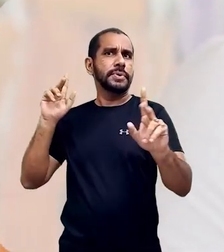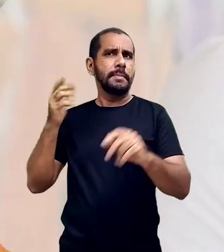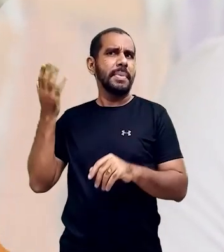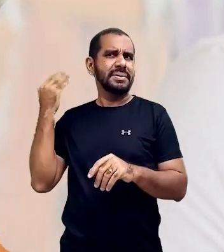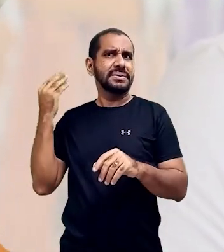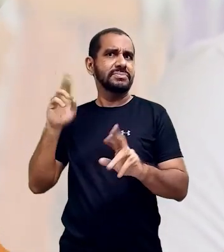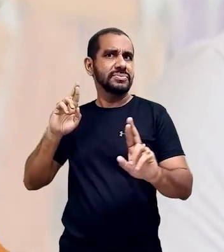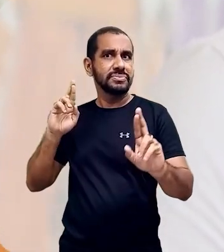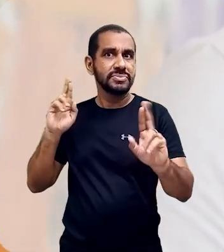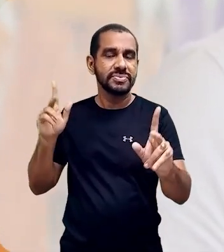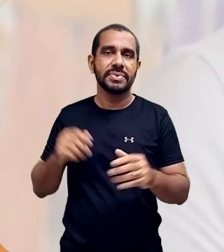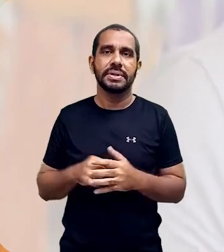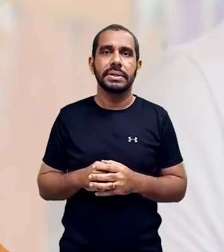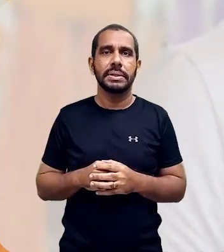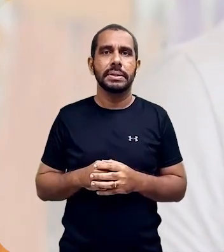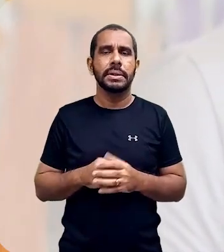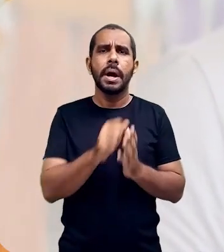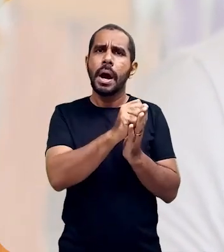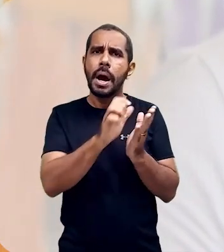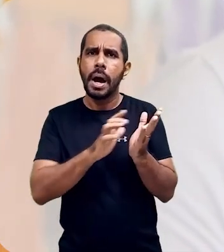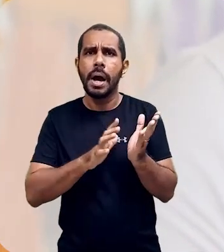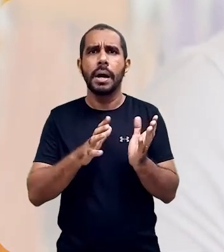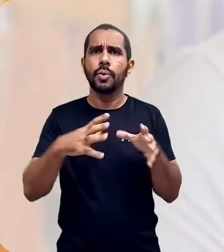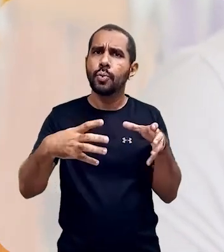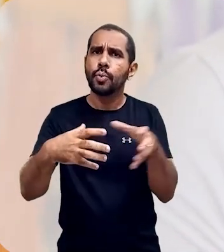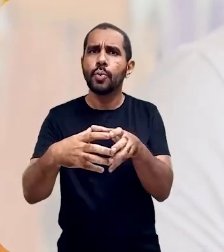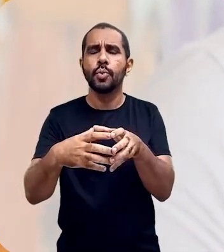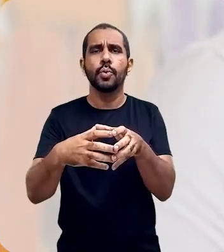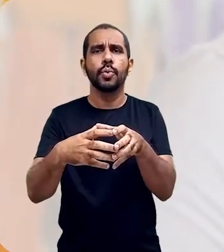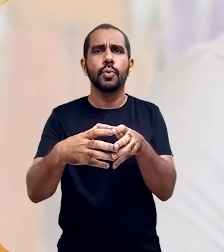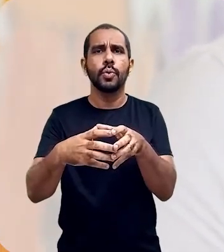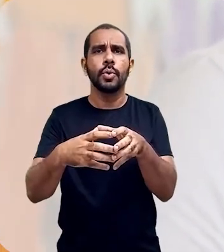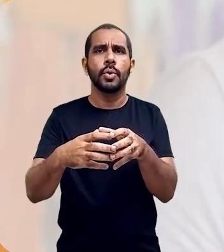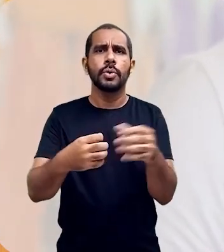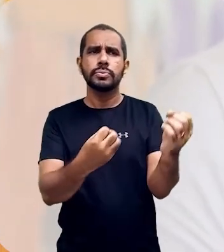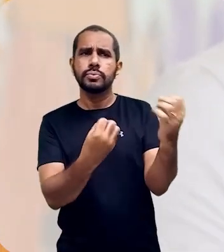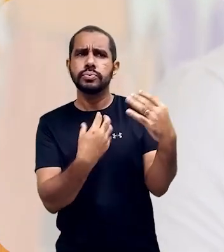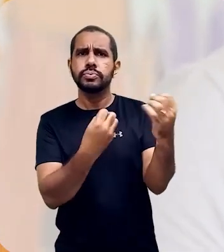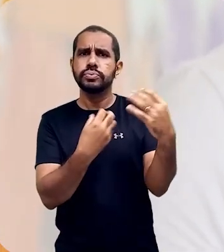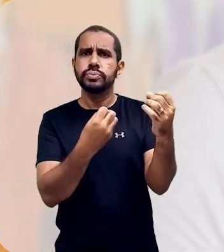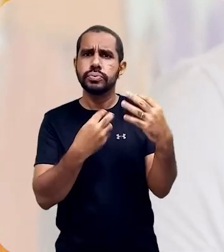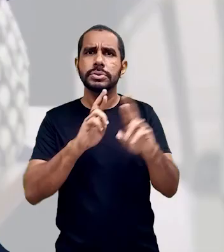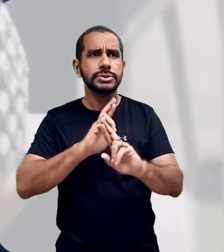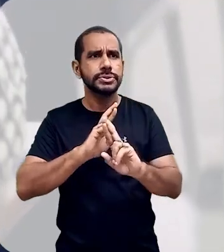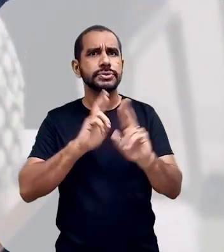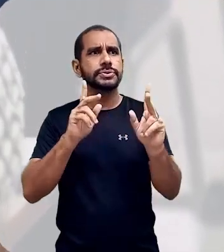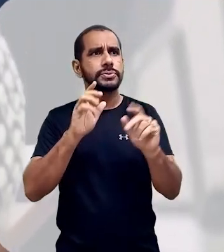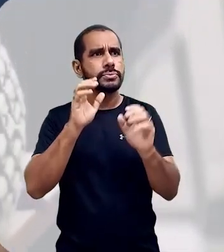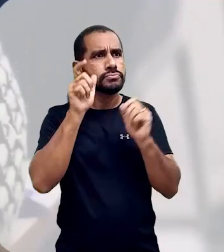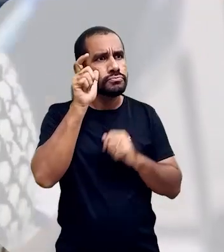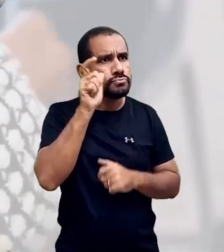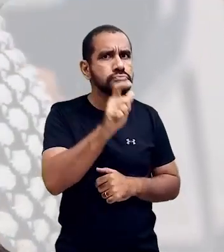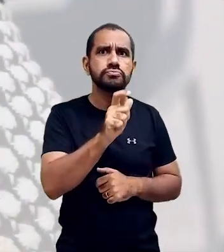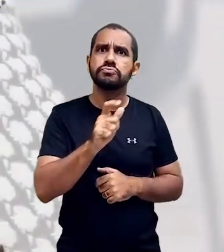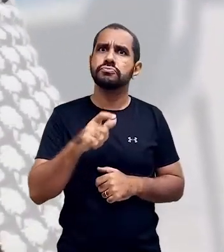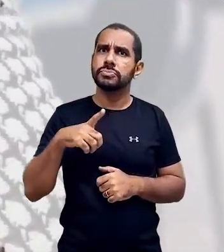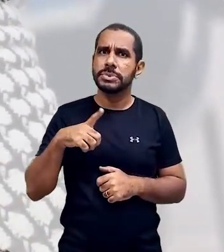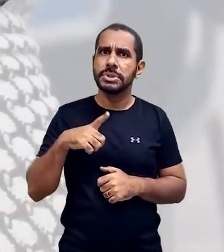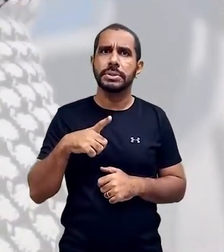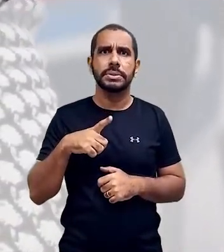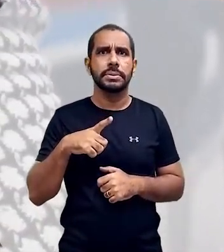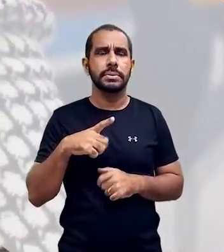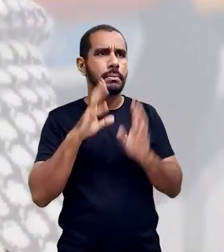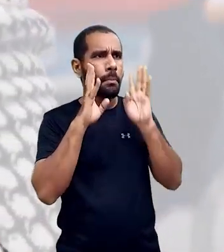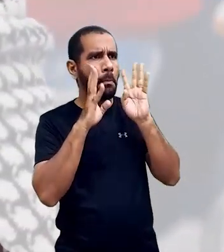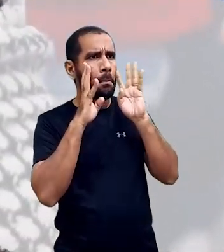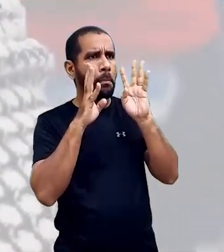já vejo. Muitas atividades em grupo, a abordagem, o jeito que é passado também. É muito interessante porque